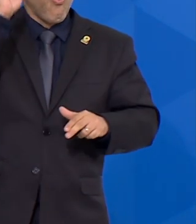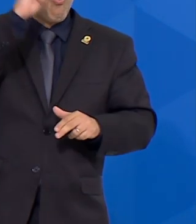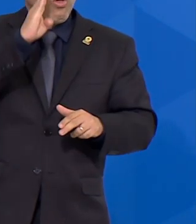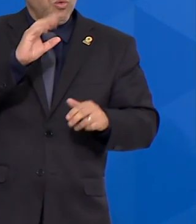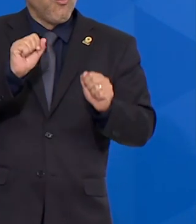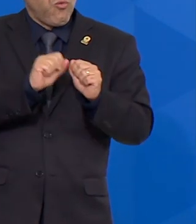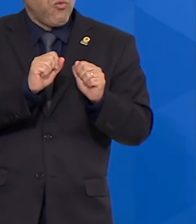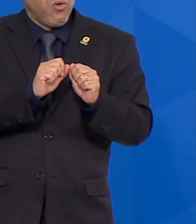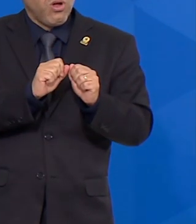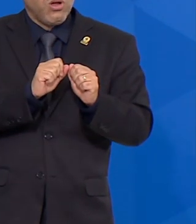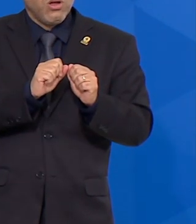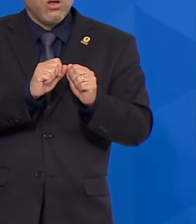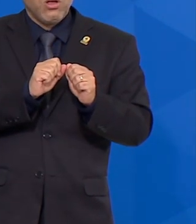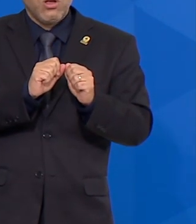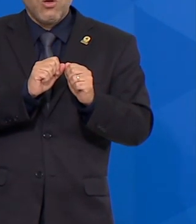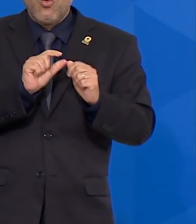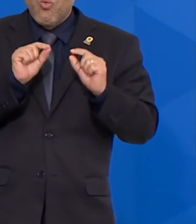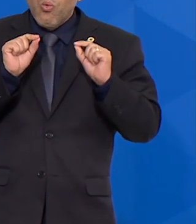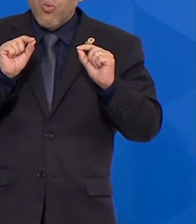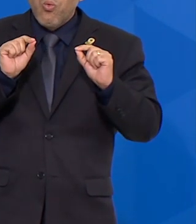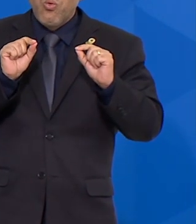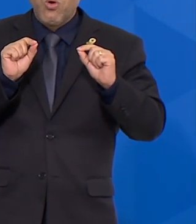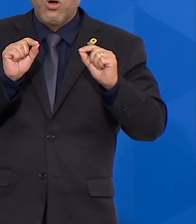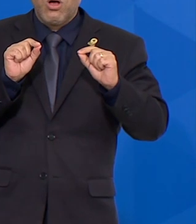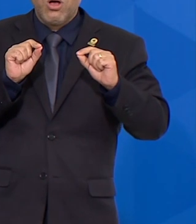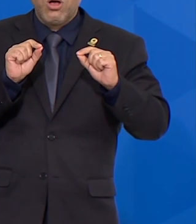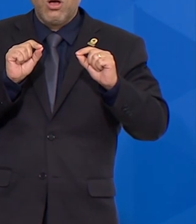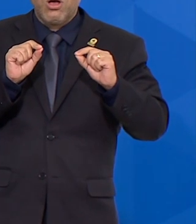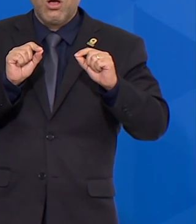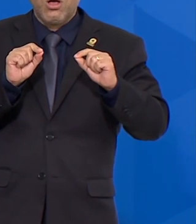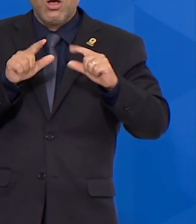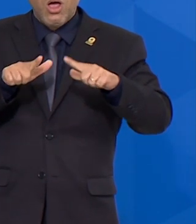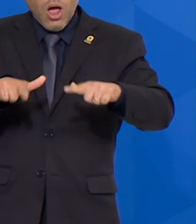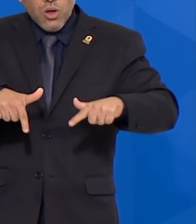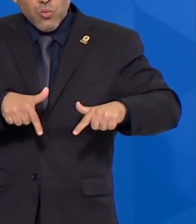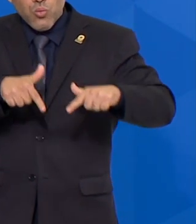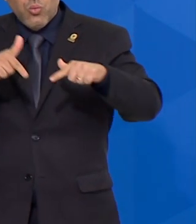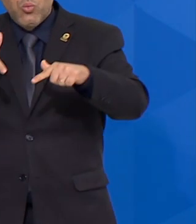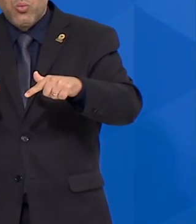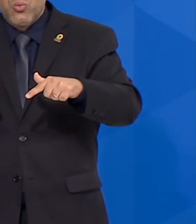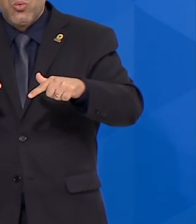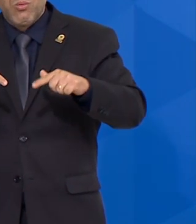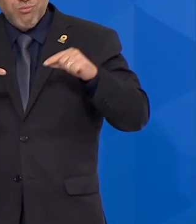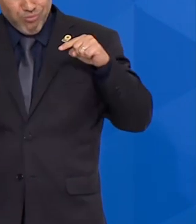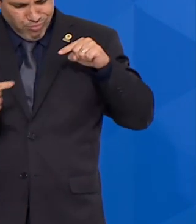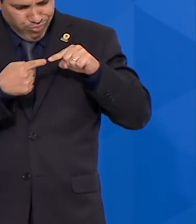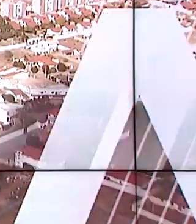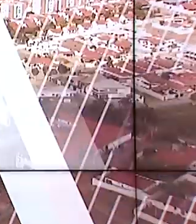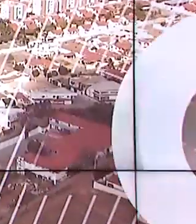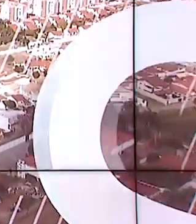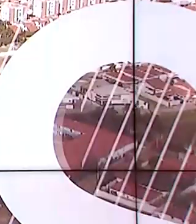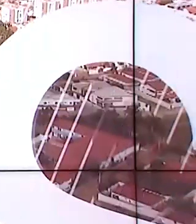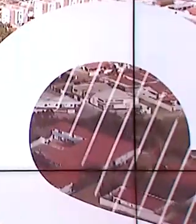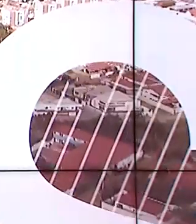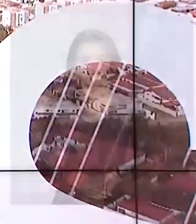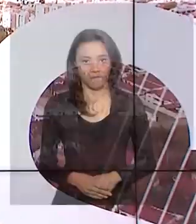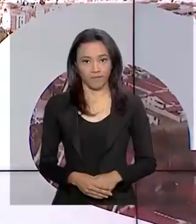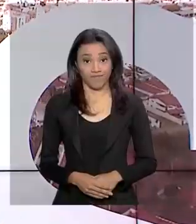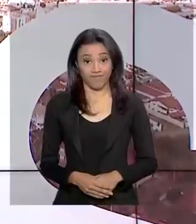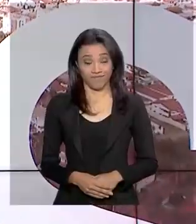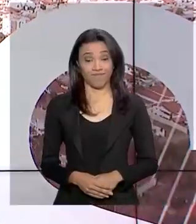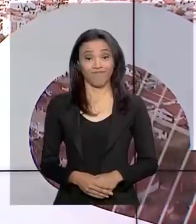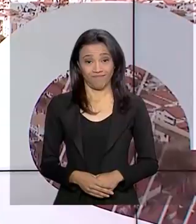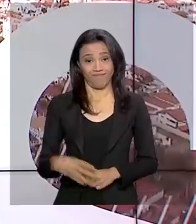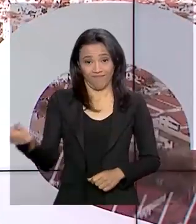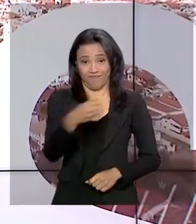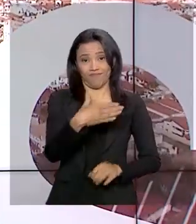é uma atitude que vem do coração. Novas